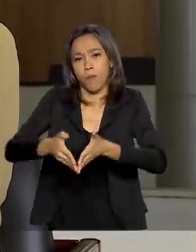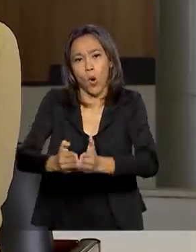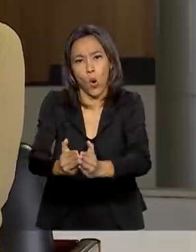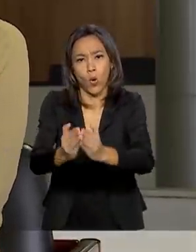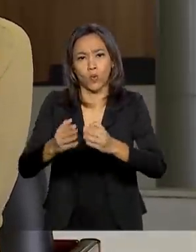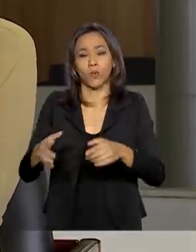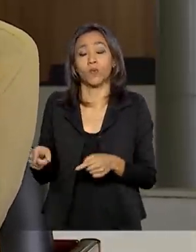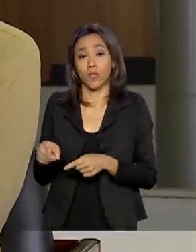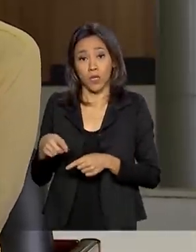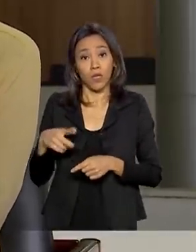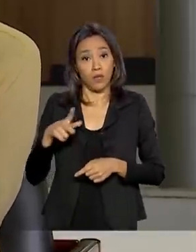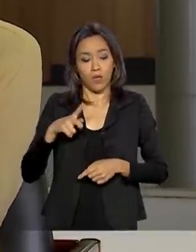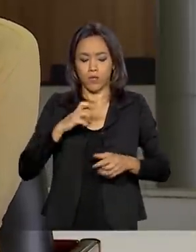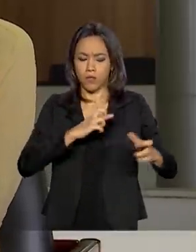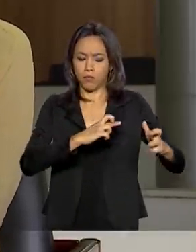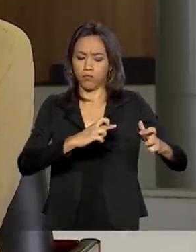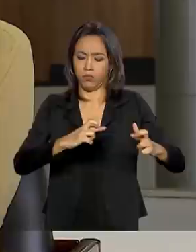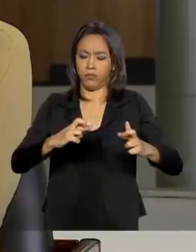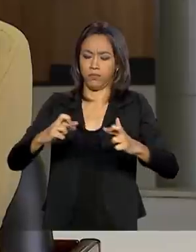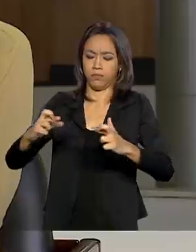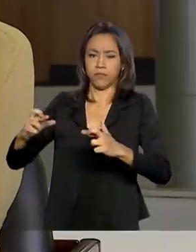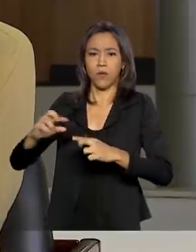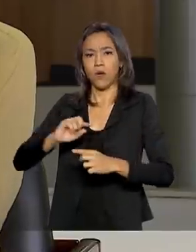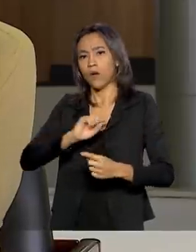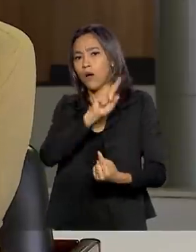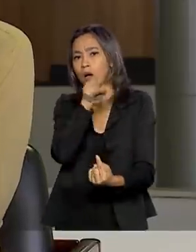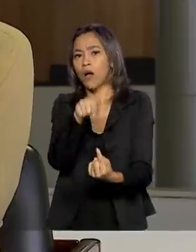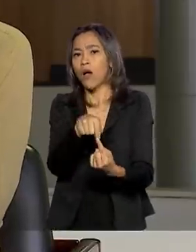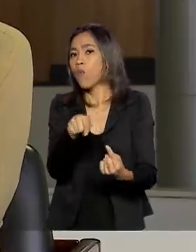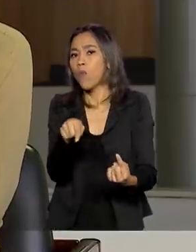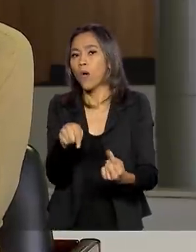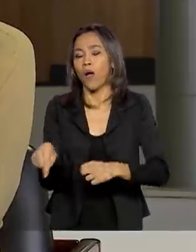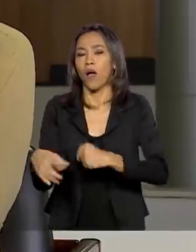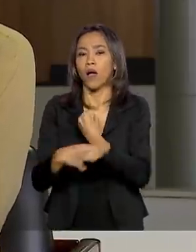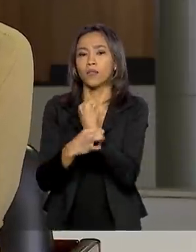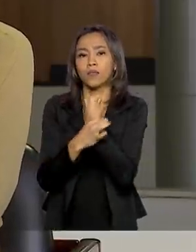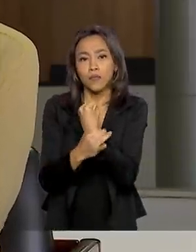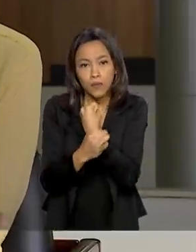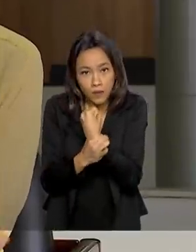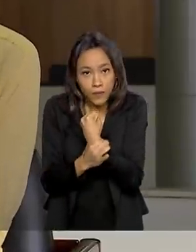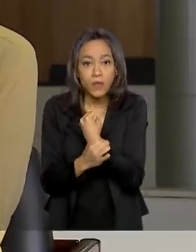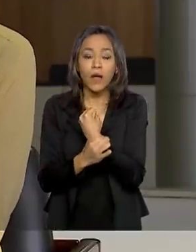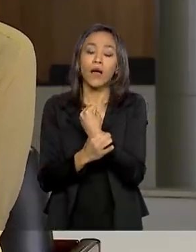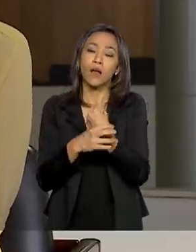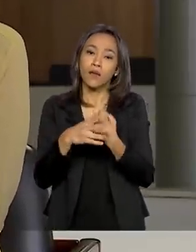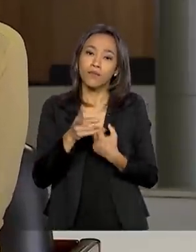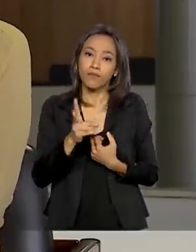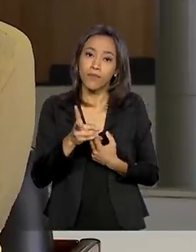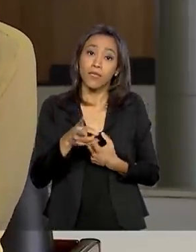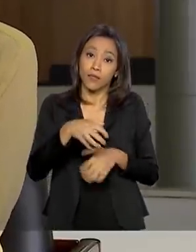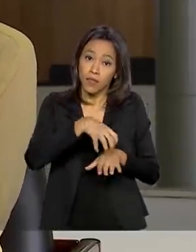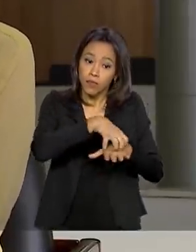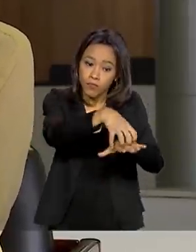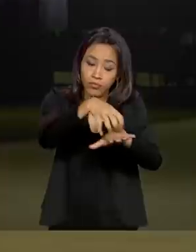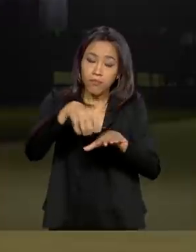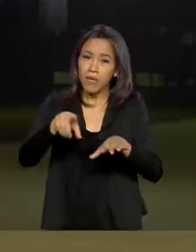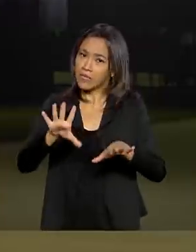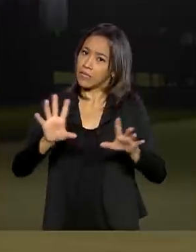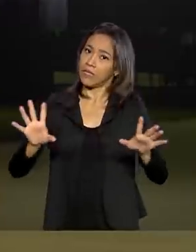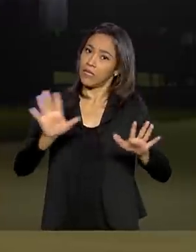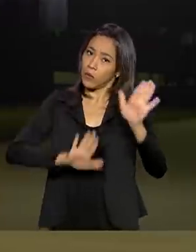monitorados para garantir a continuidade desses transportes sem que os trabalhadores fiquem expostos?